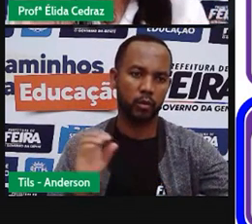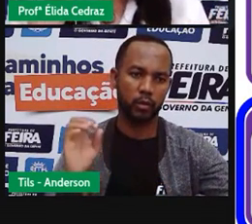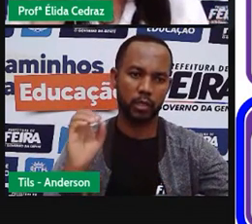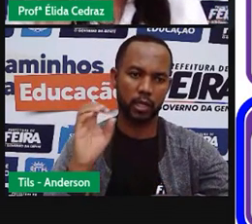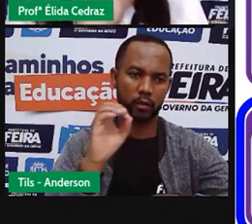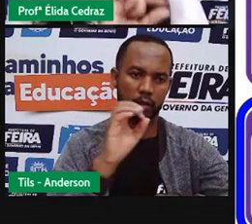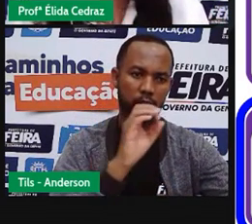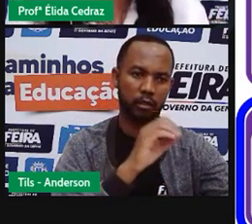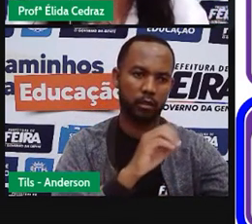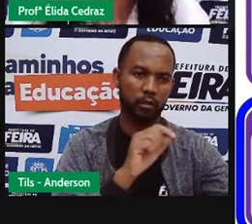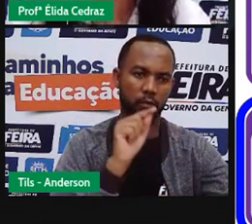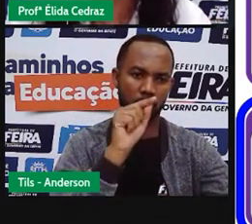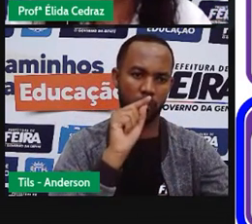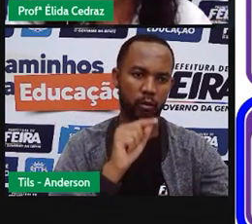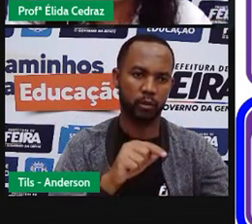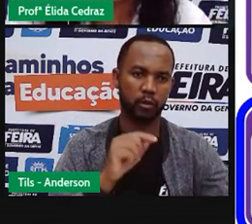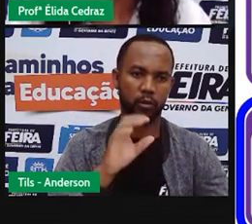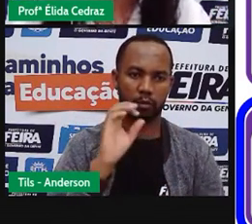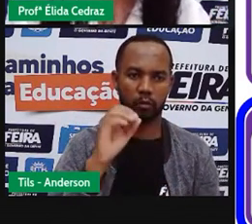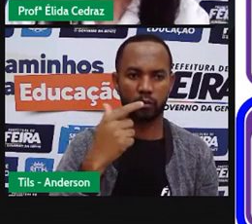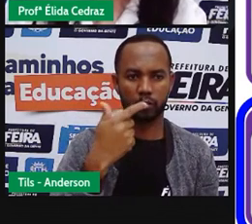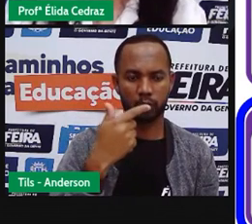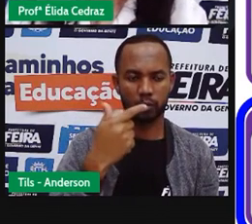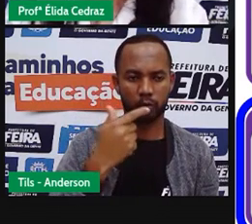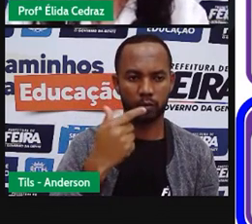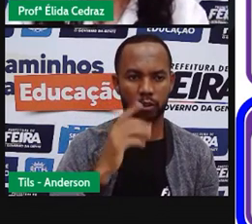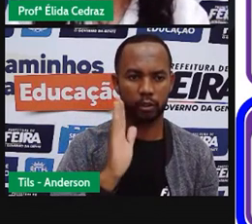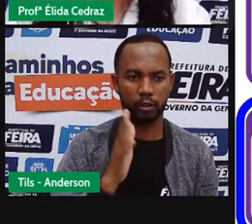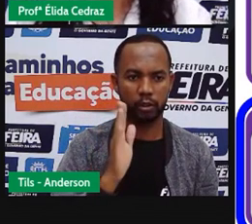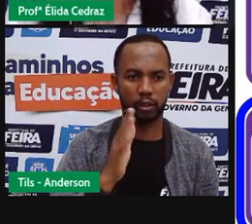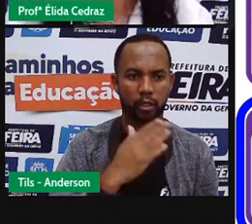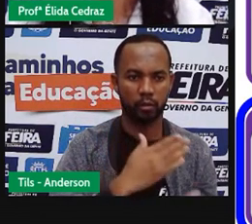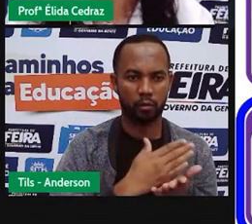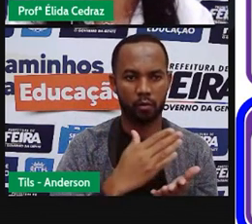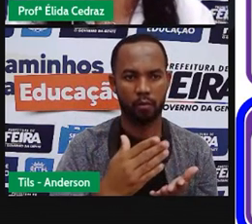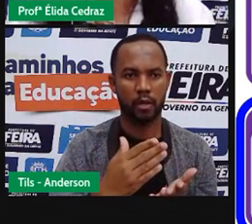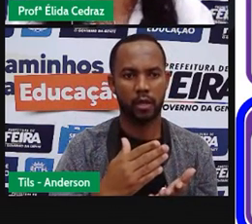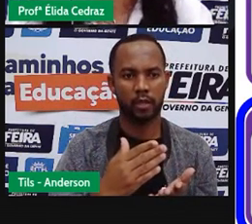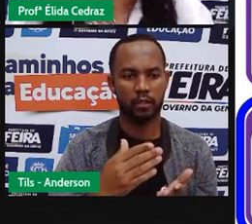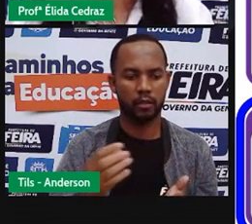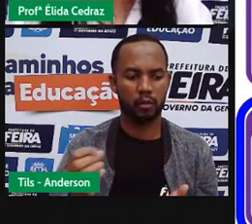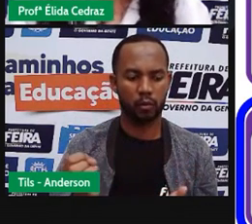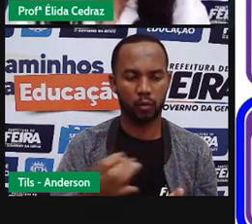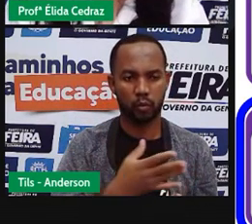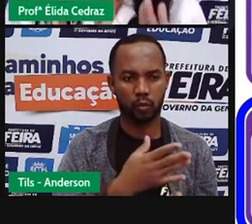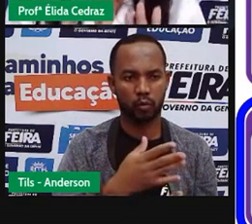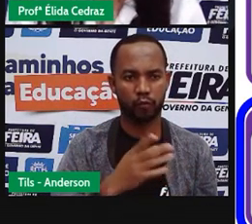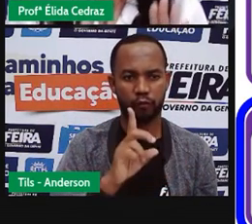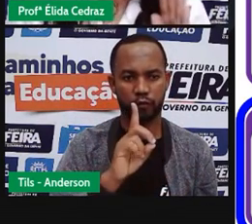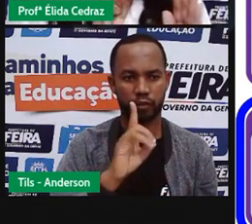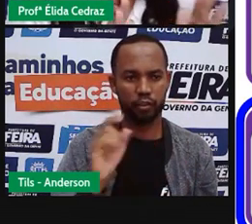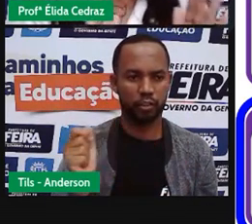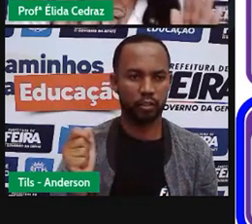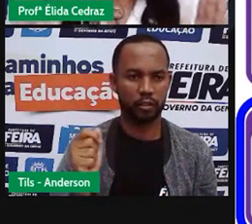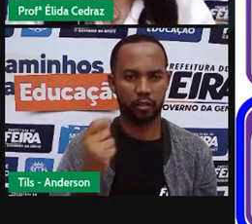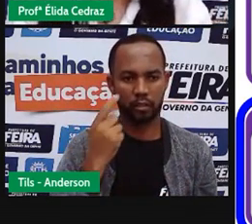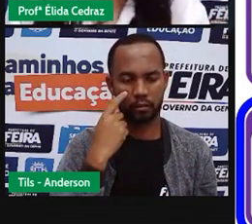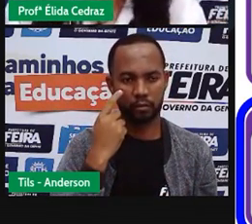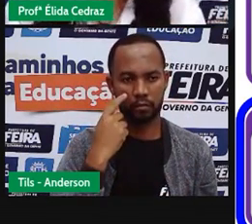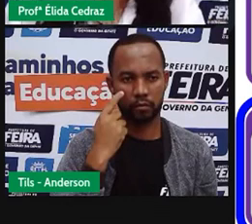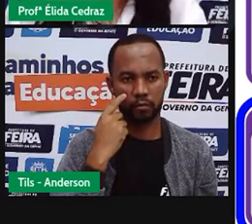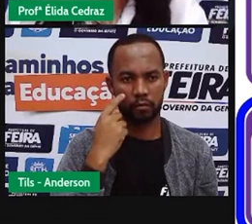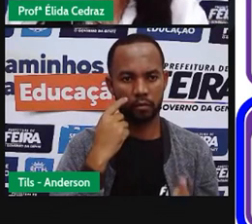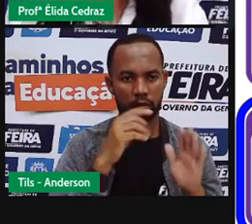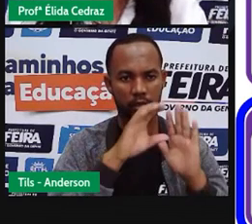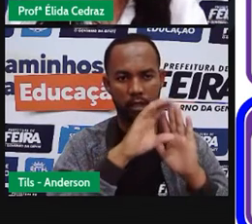zero dois pontinhos zero zero já começa um novo dia por isso que o calendário